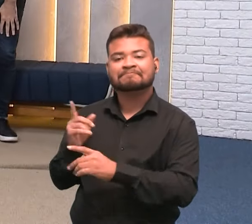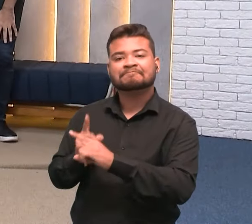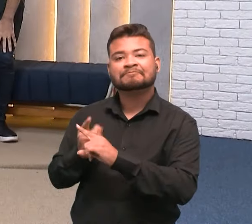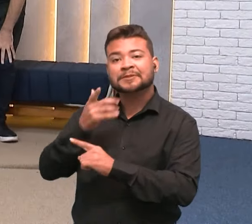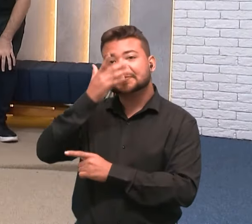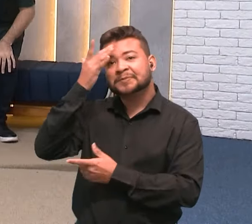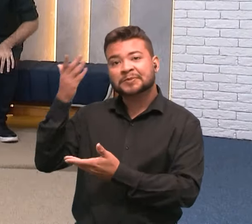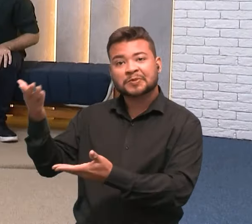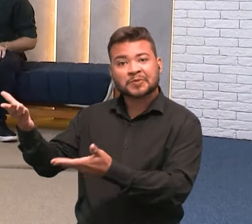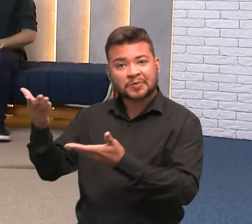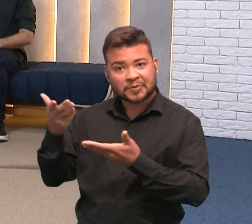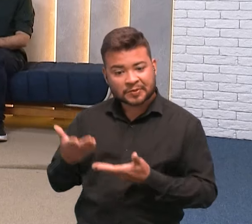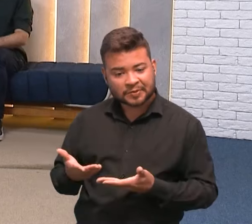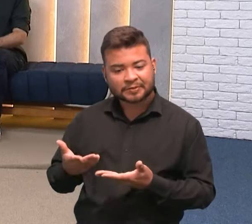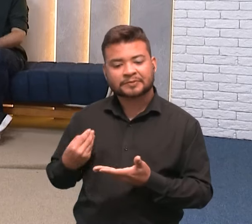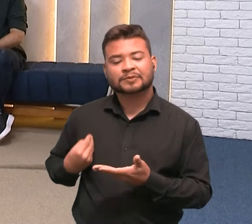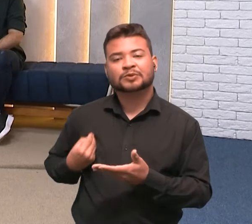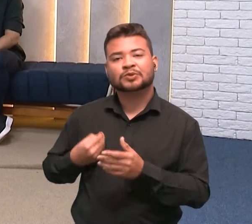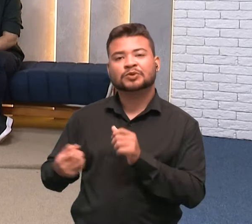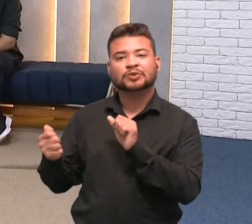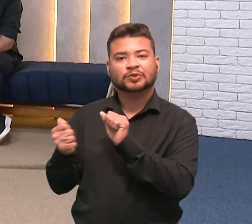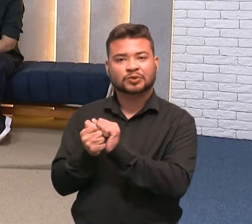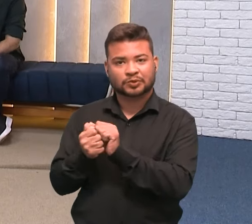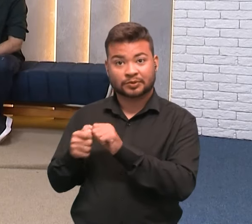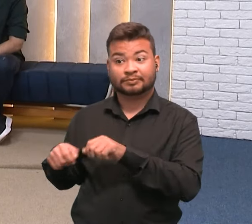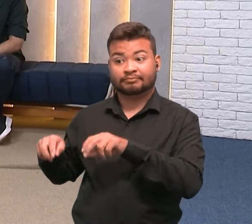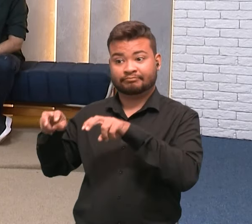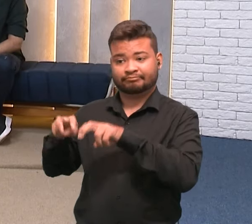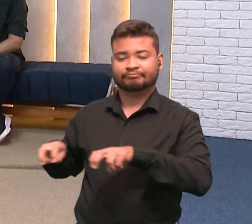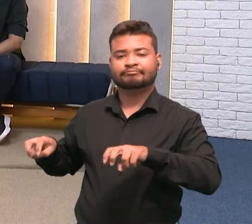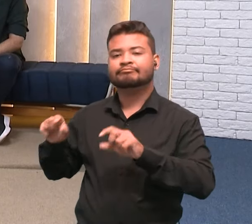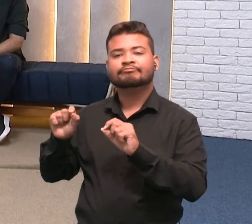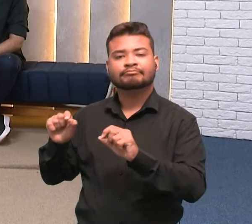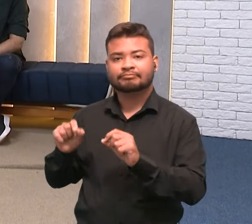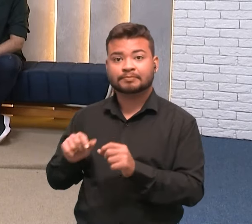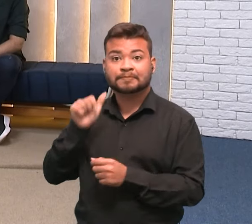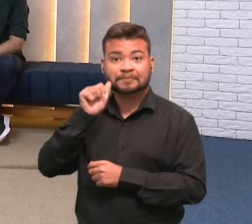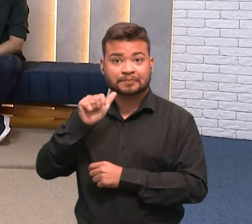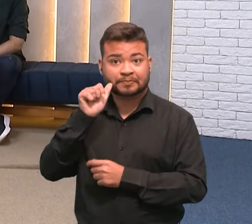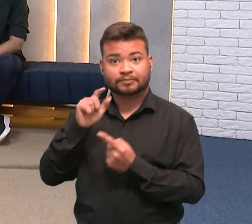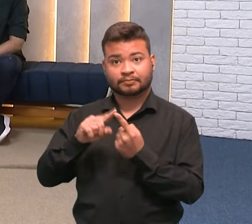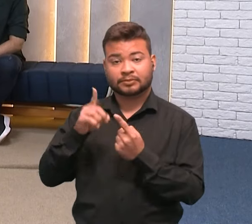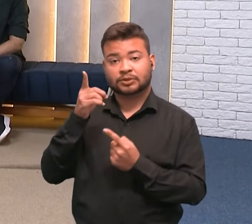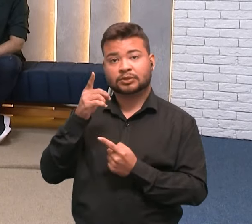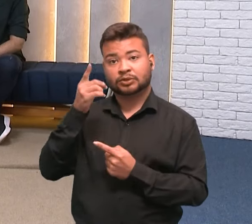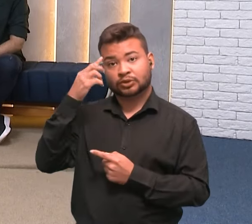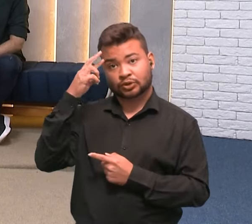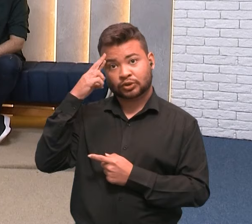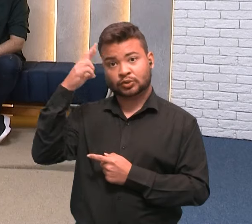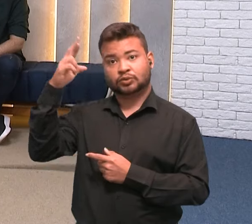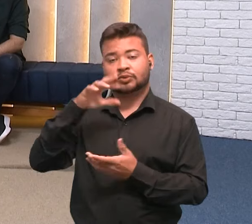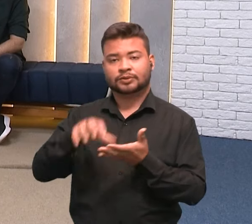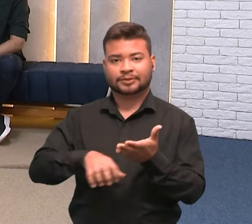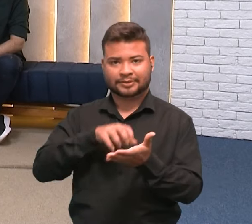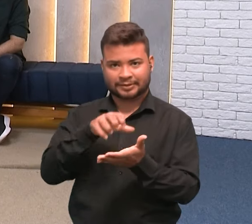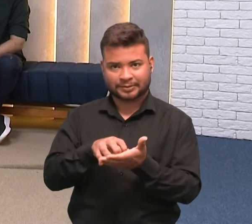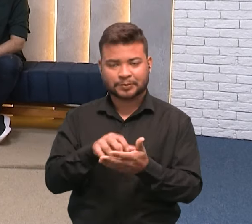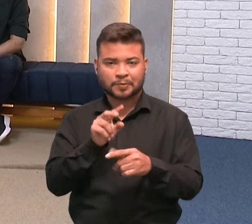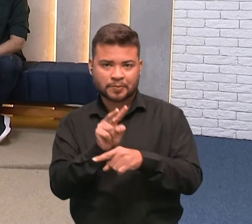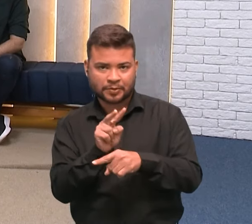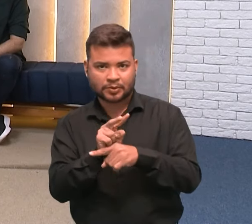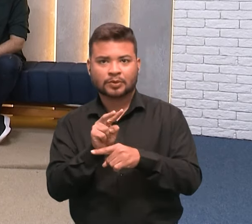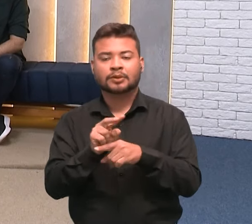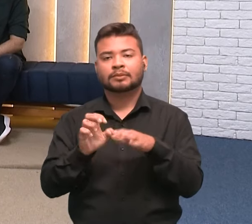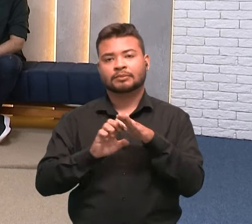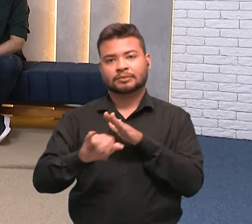convidadas de hoje. Quem está aqui com a gente no sofá é a diretora do Centro de Empreendedorismo e Incubação da UFG, Cleonice Borges.